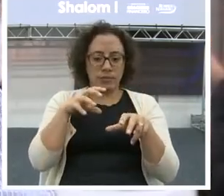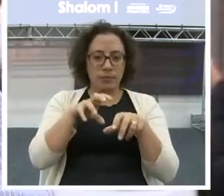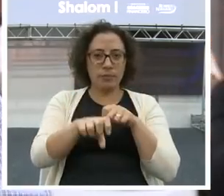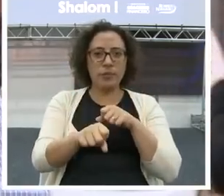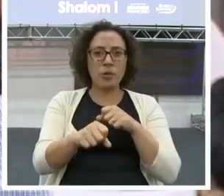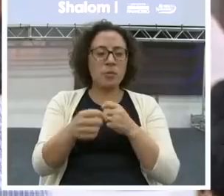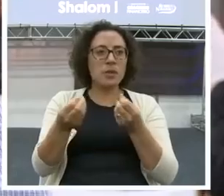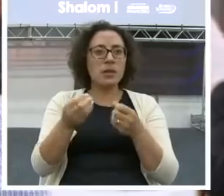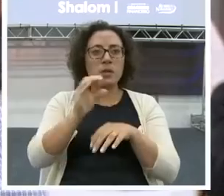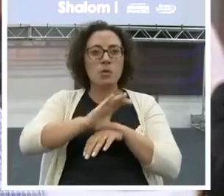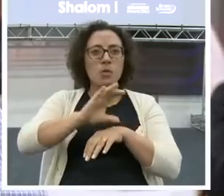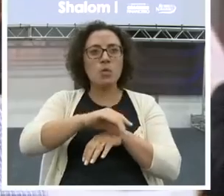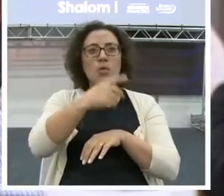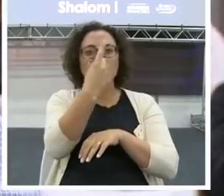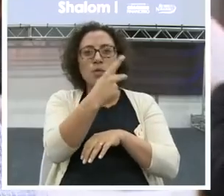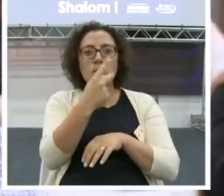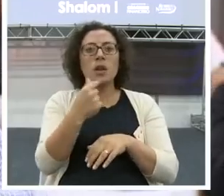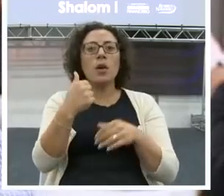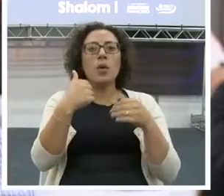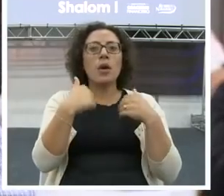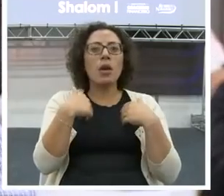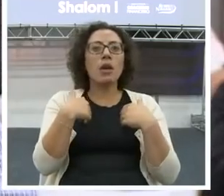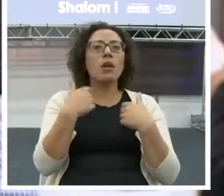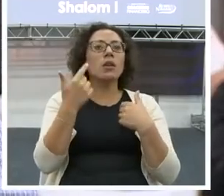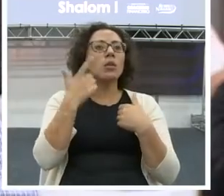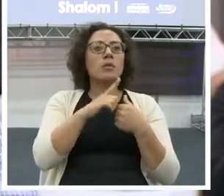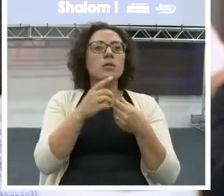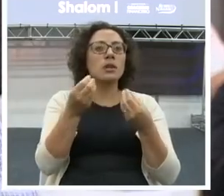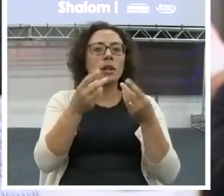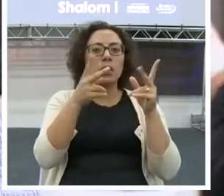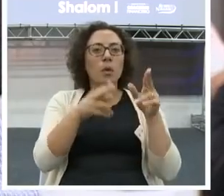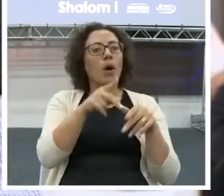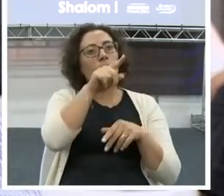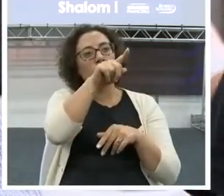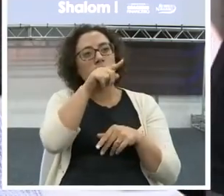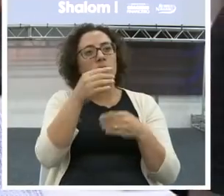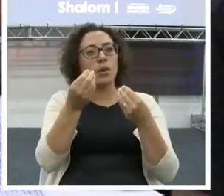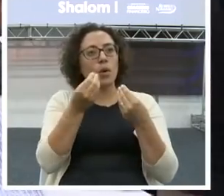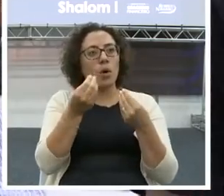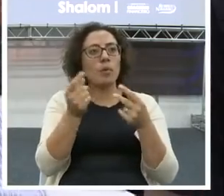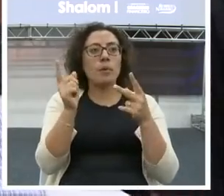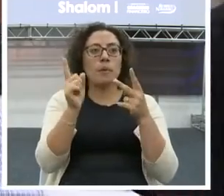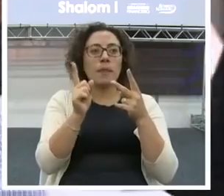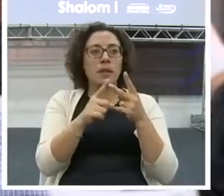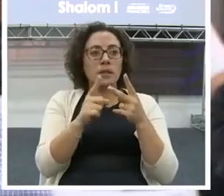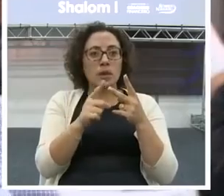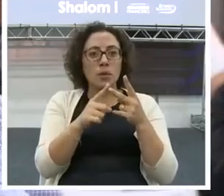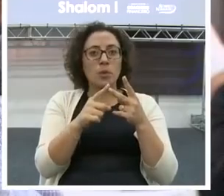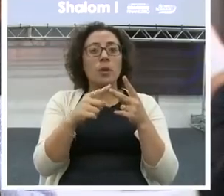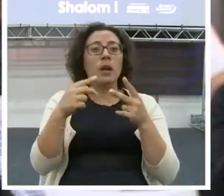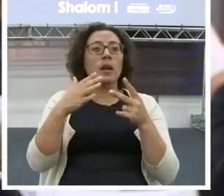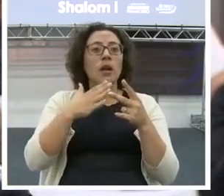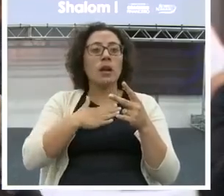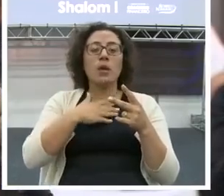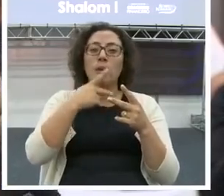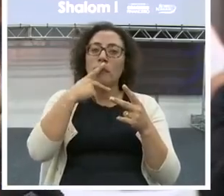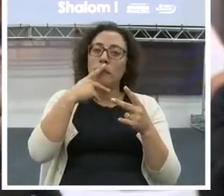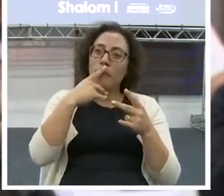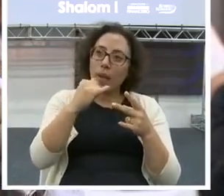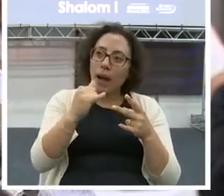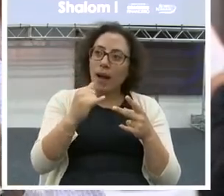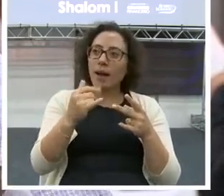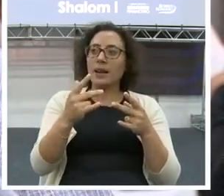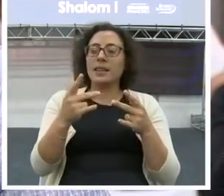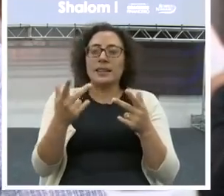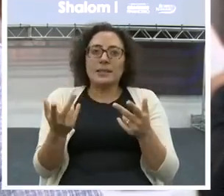instituto, para me tornar um coach financeiro? E a segunda, é como que eu, como pai, e também essa pergunta para os